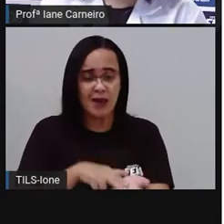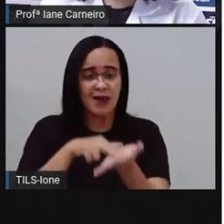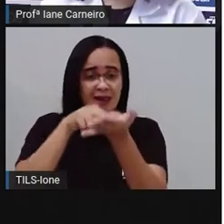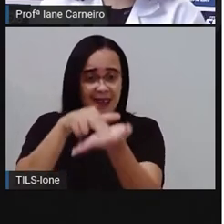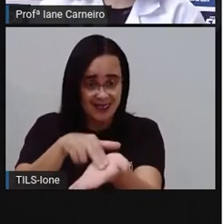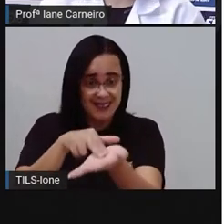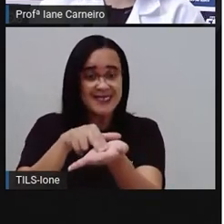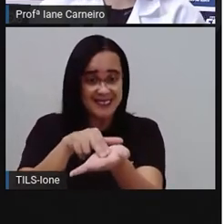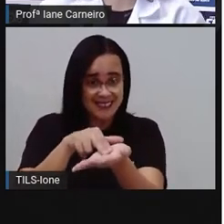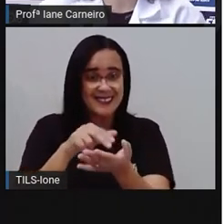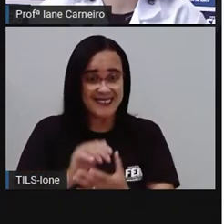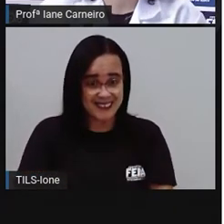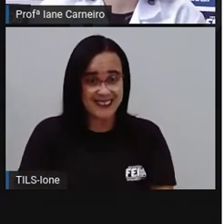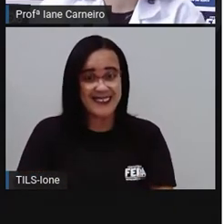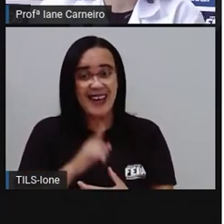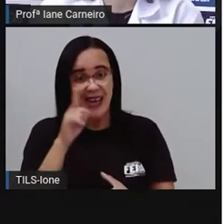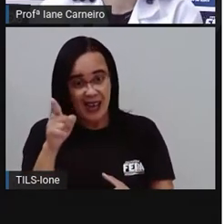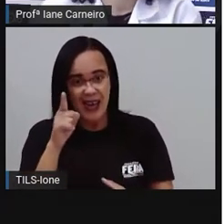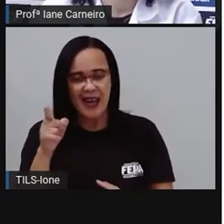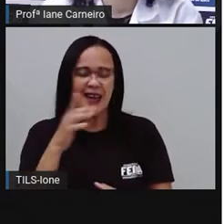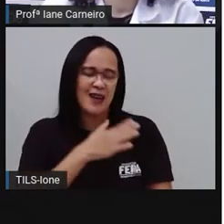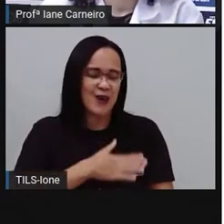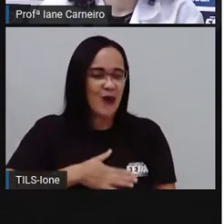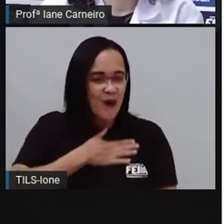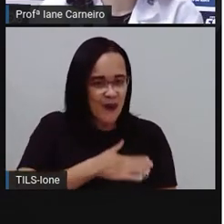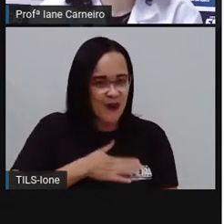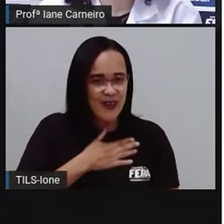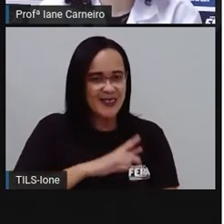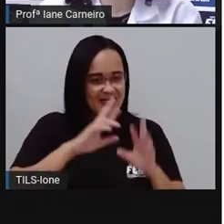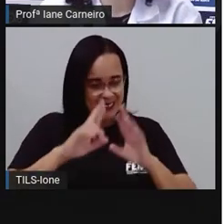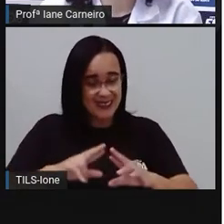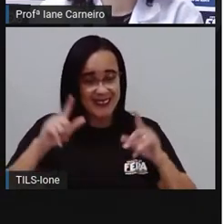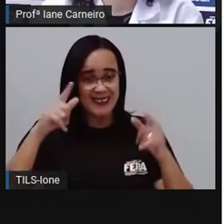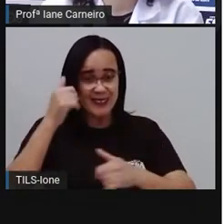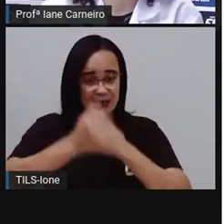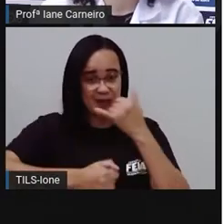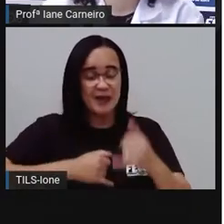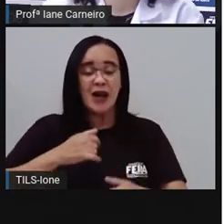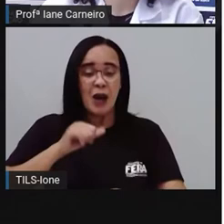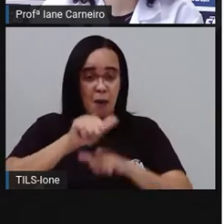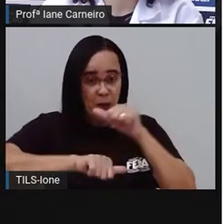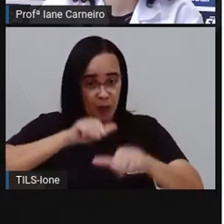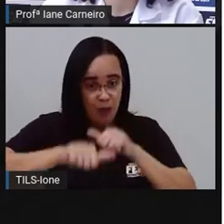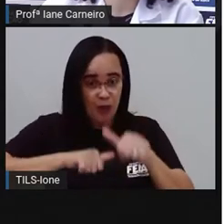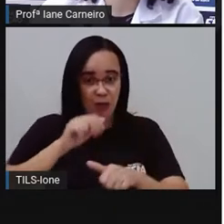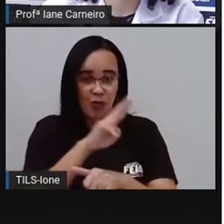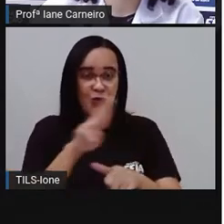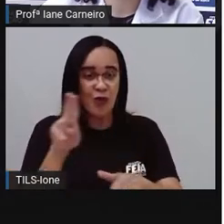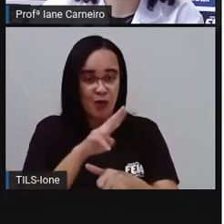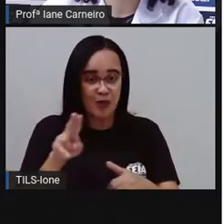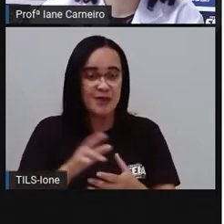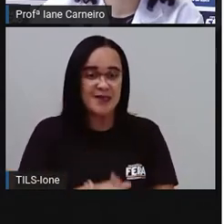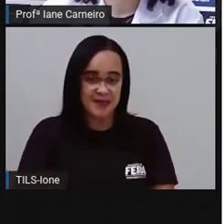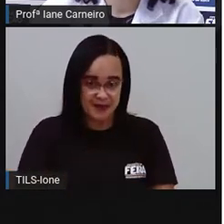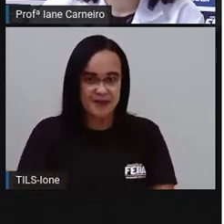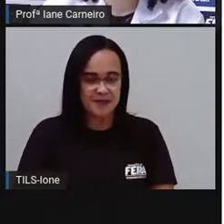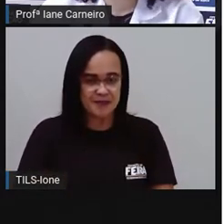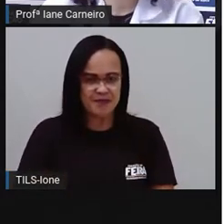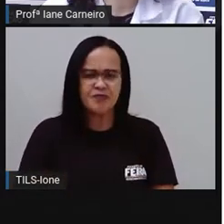Marcelo gosta de mudar o nome das coisas. E aí, eu quero saber de você. Você sabe qual é o nome da sua rua?